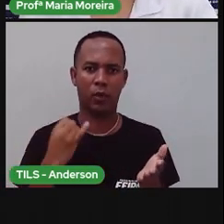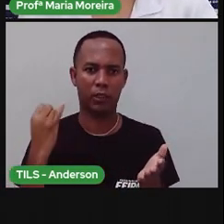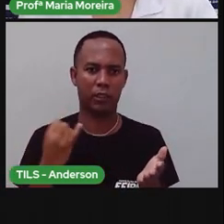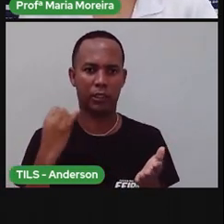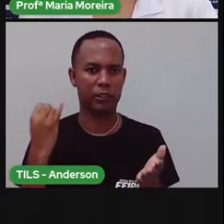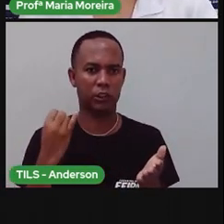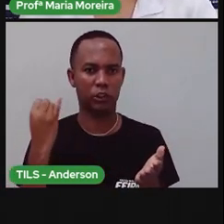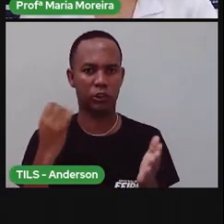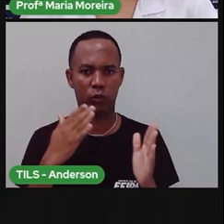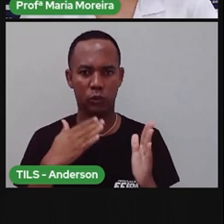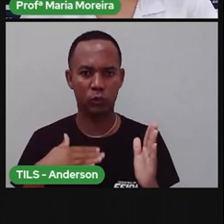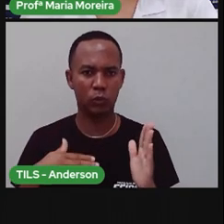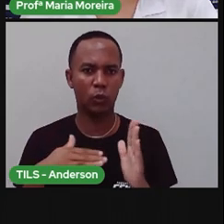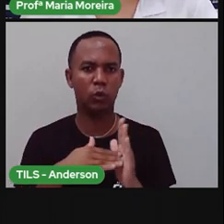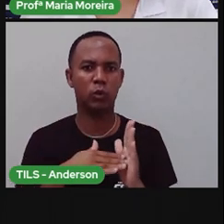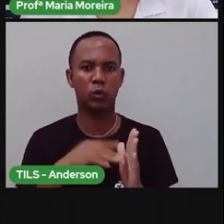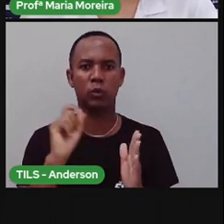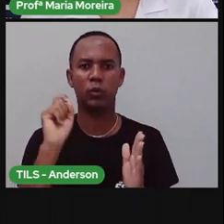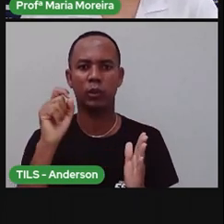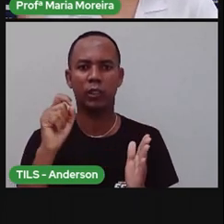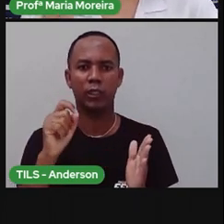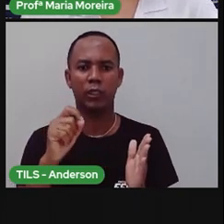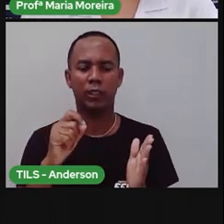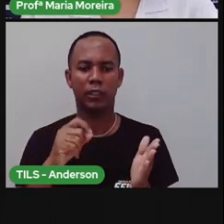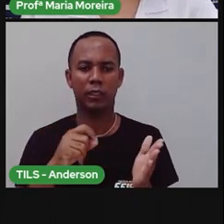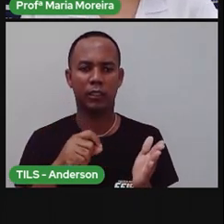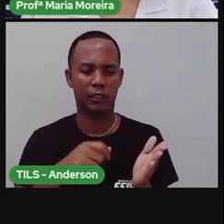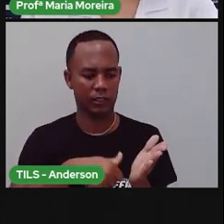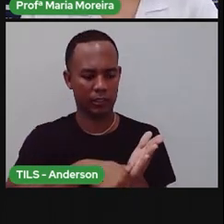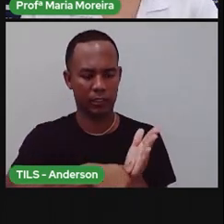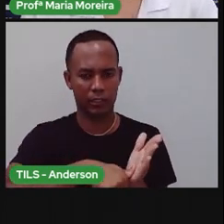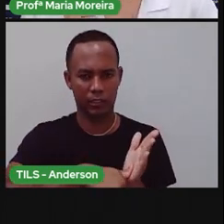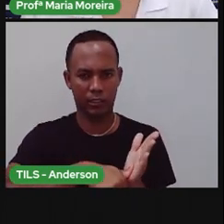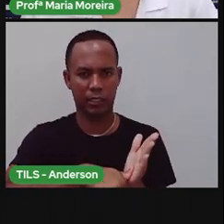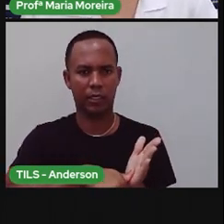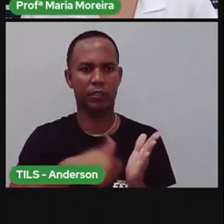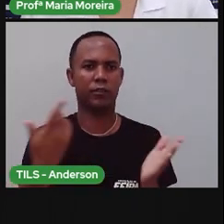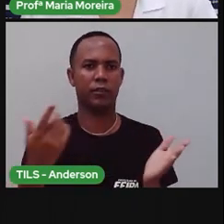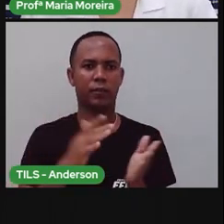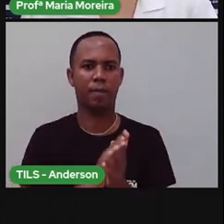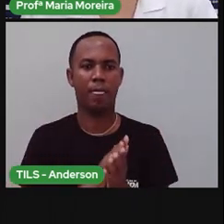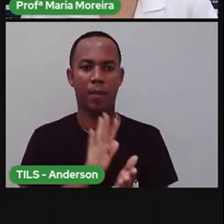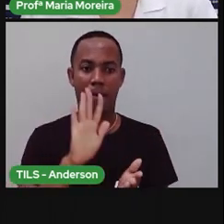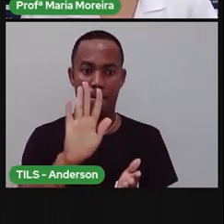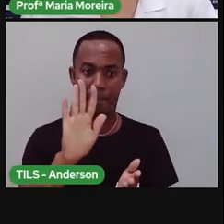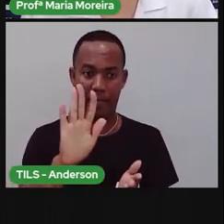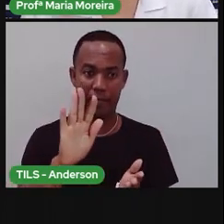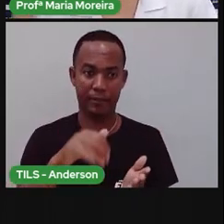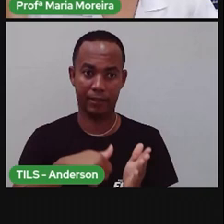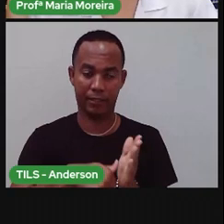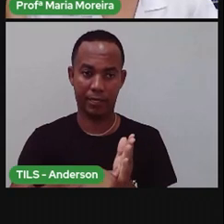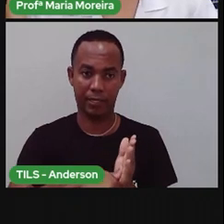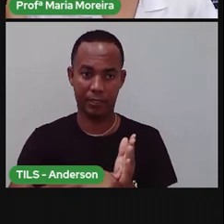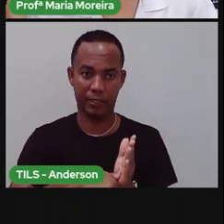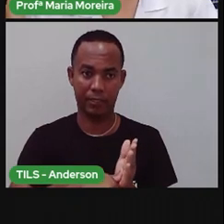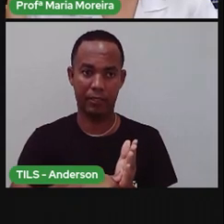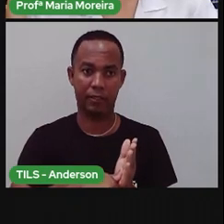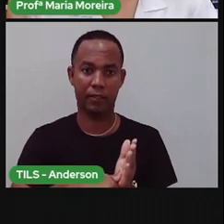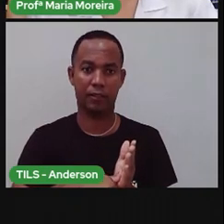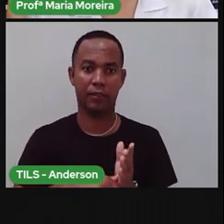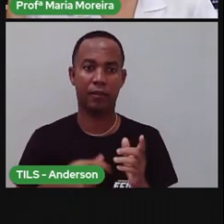de todos, é a carteira de identidade. Mas, para fazer a carteira de identidade, você precisa dar